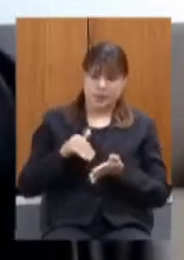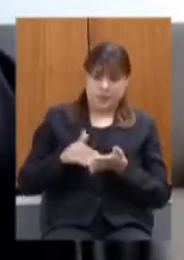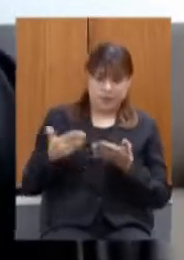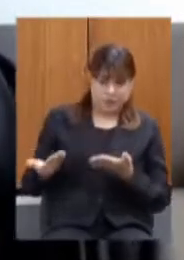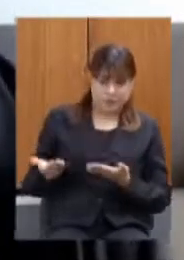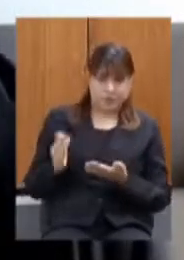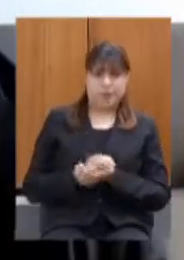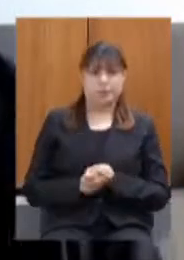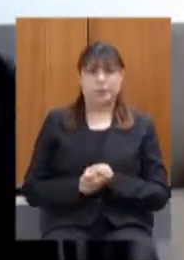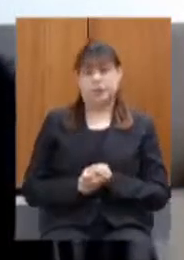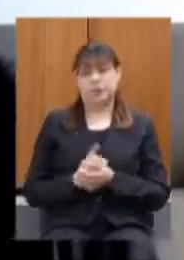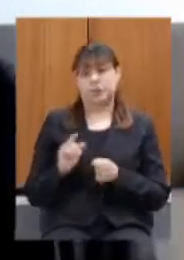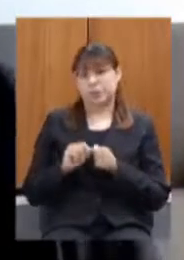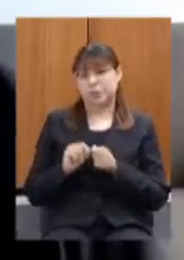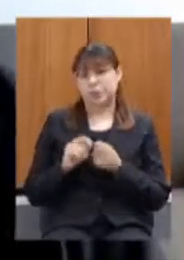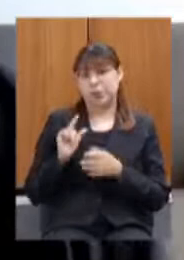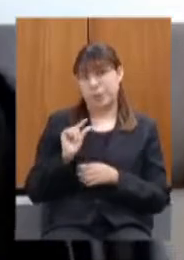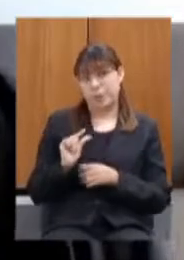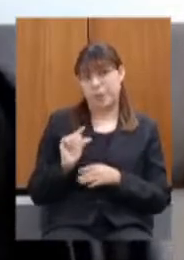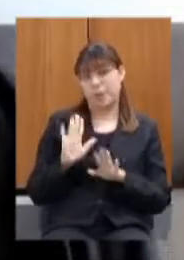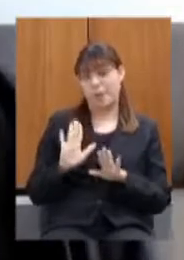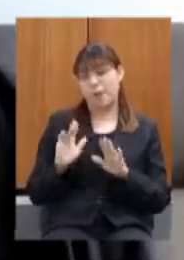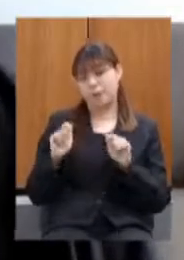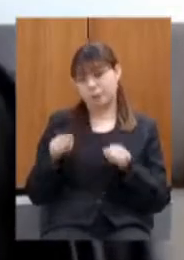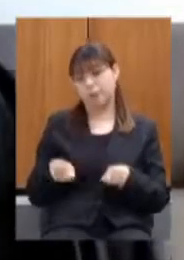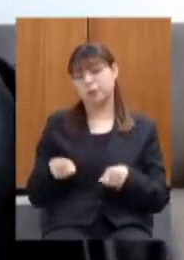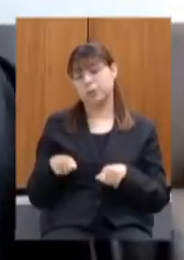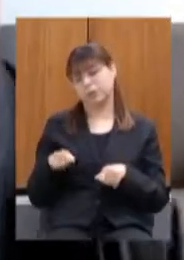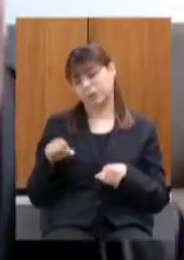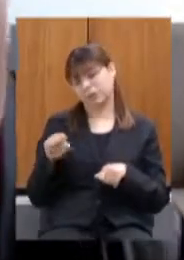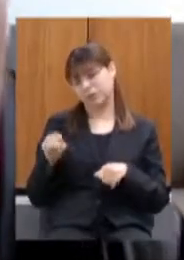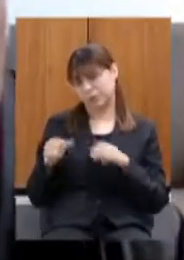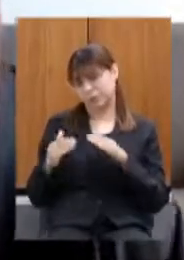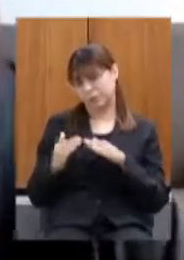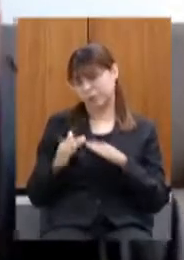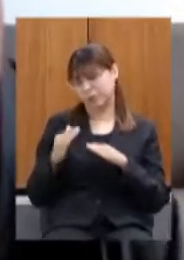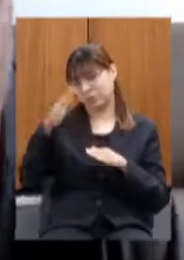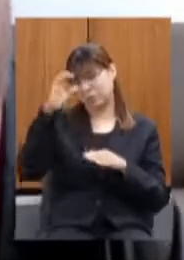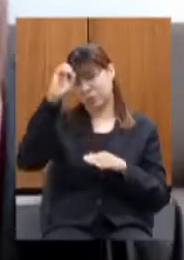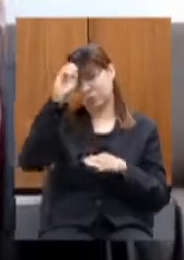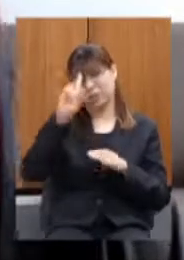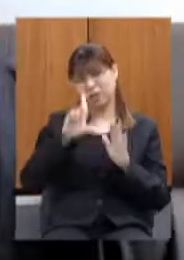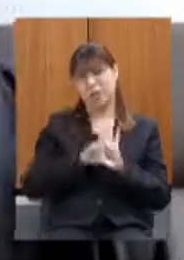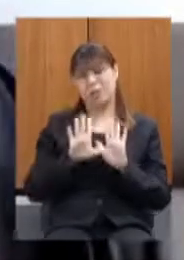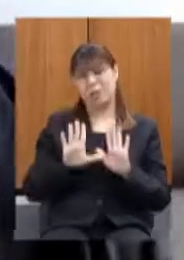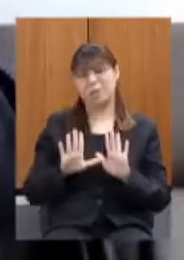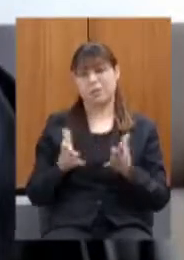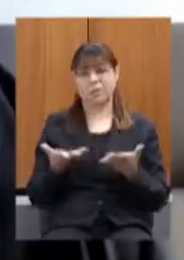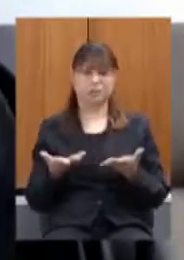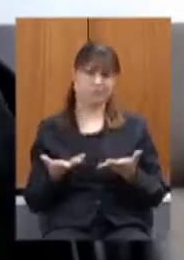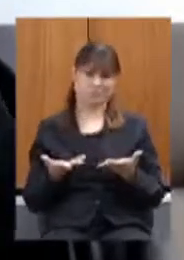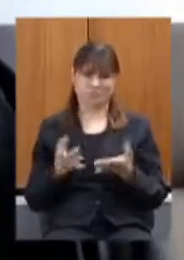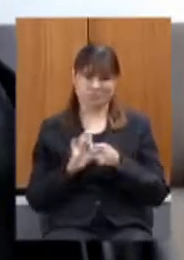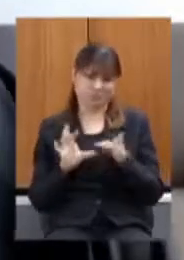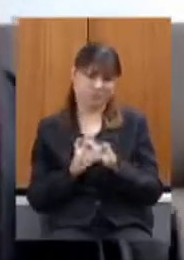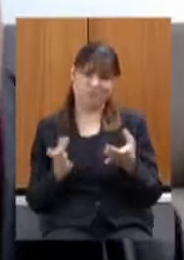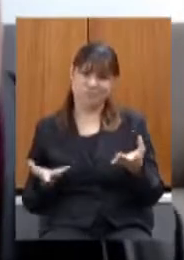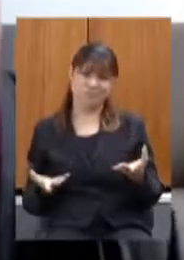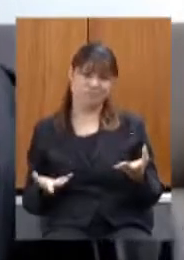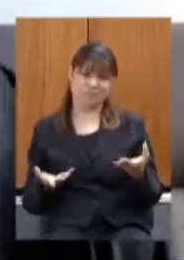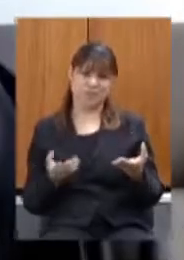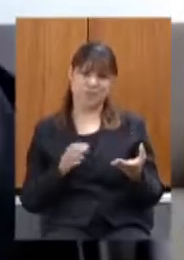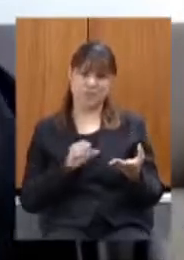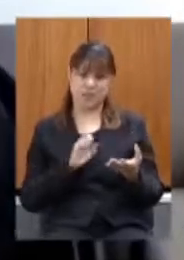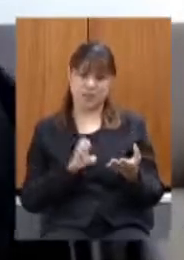que o que foi feito foi pouco mas foi impossível concordo eu não sei a lei mas é incondicionante demais se não passar aquela